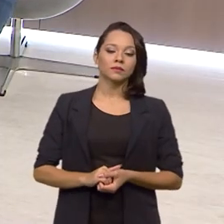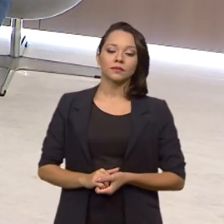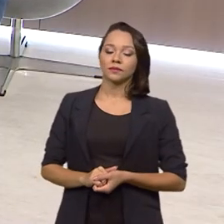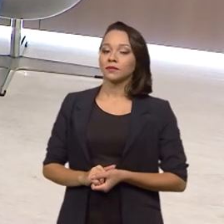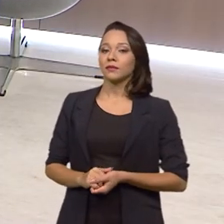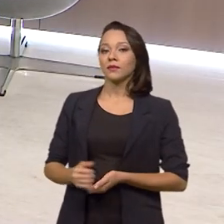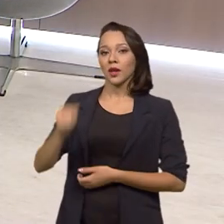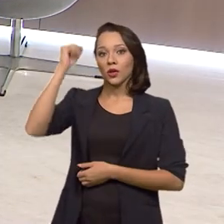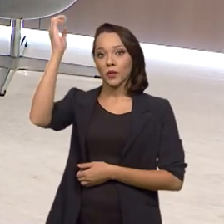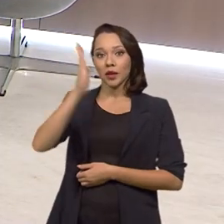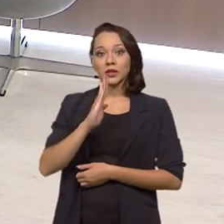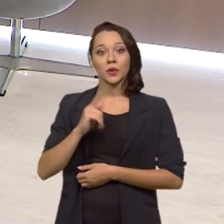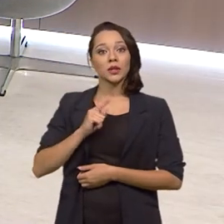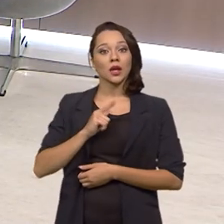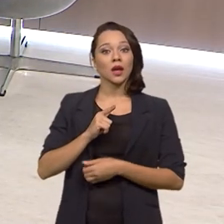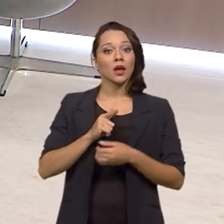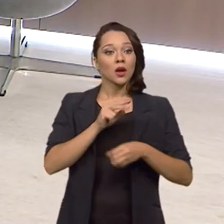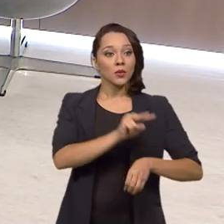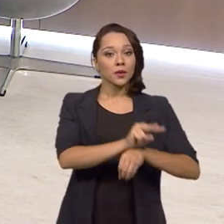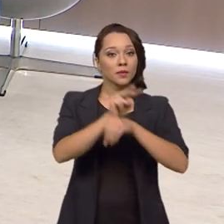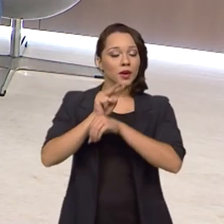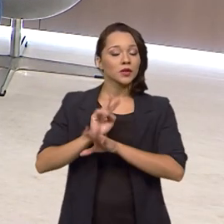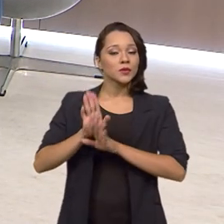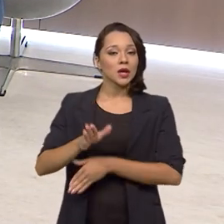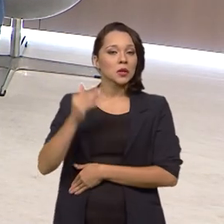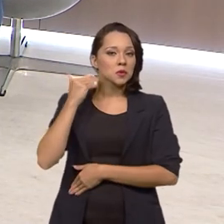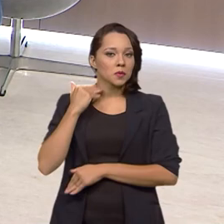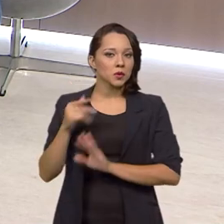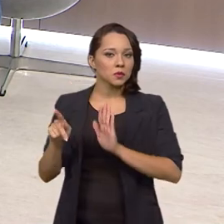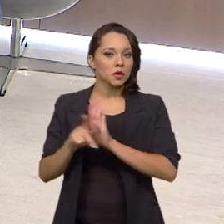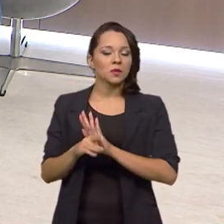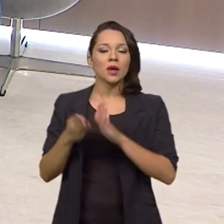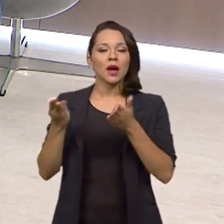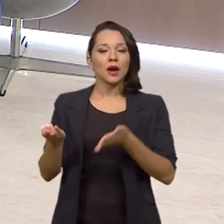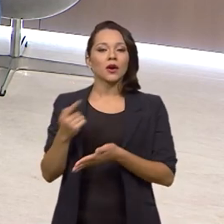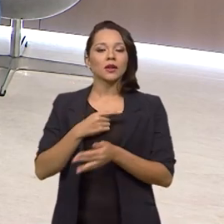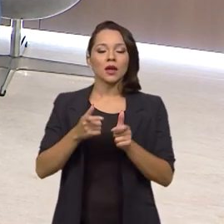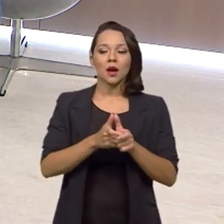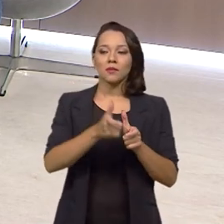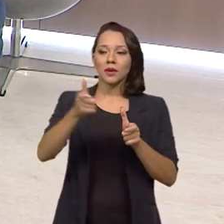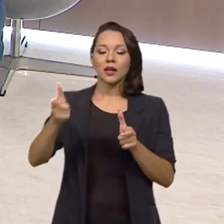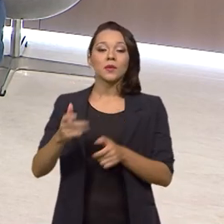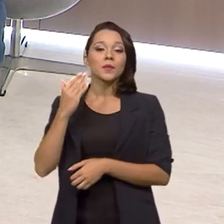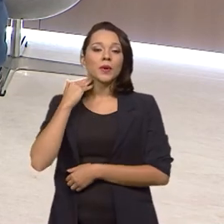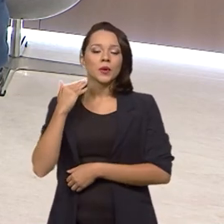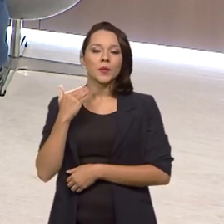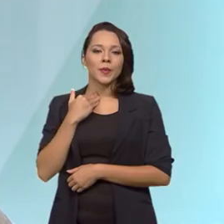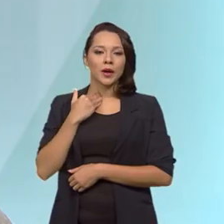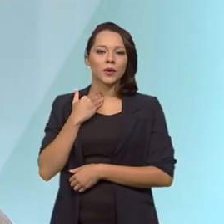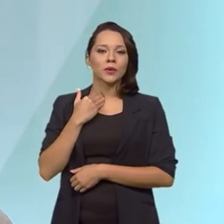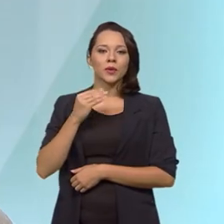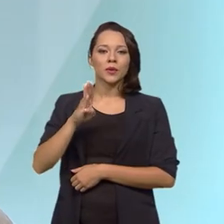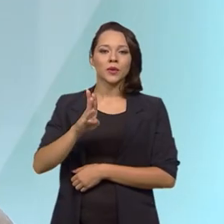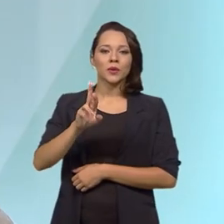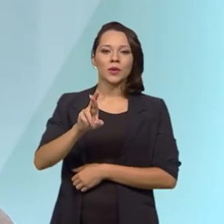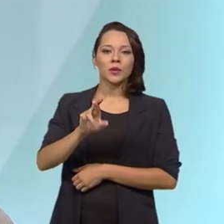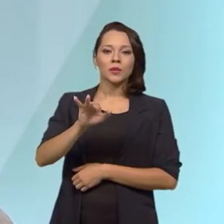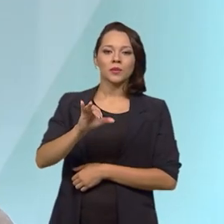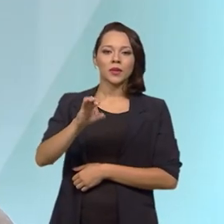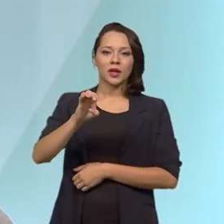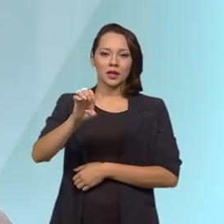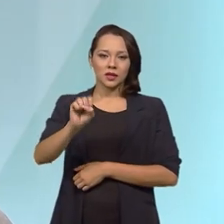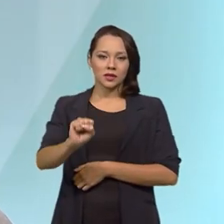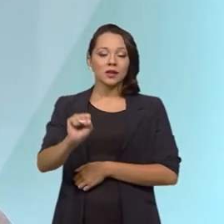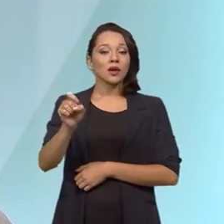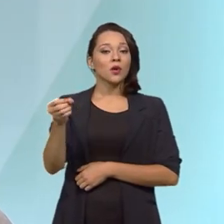O Brasil tem uma linha de financiamento já dos bancos oficiais e agora vai ter uma linha ampliada pelo Banco dos BRICS, que é um novo